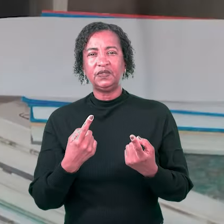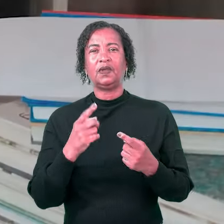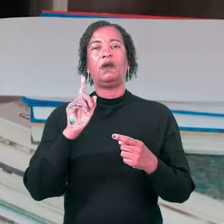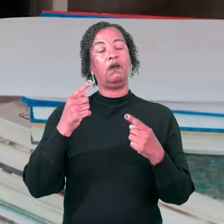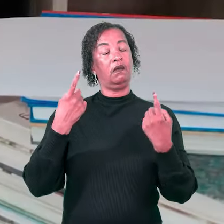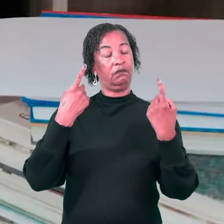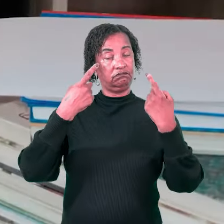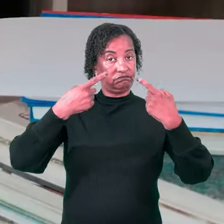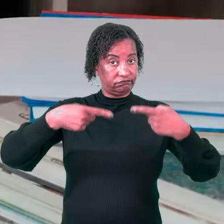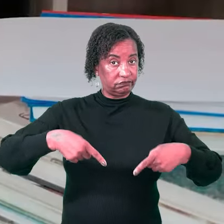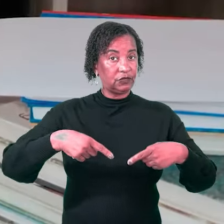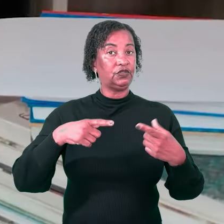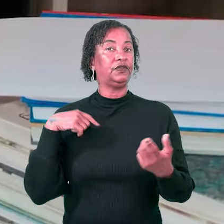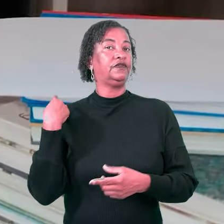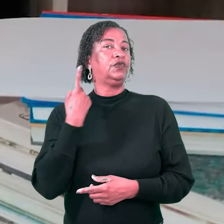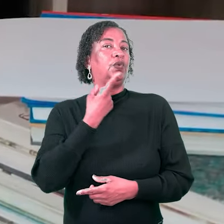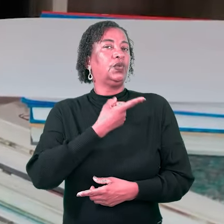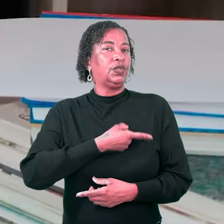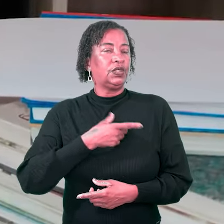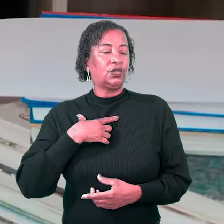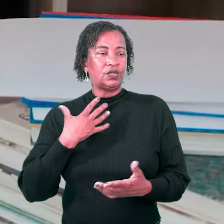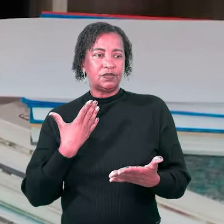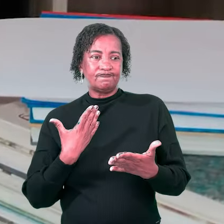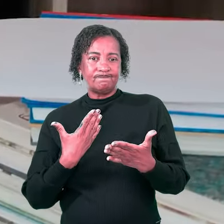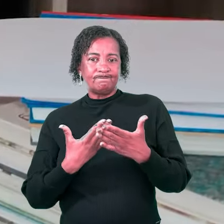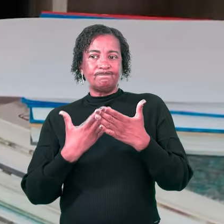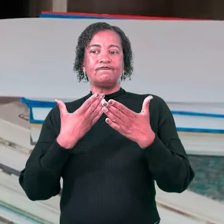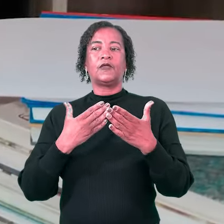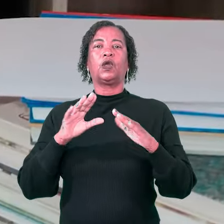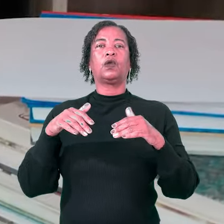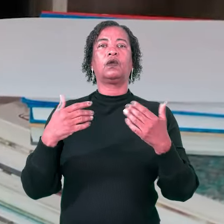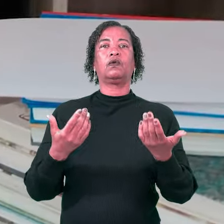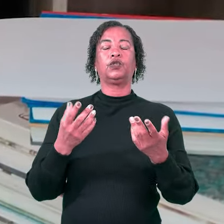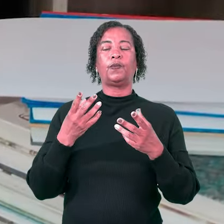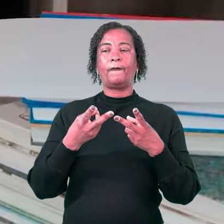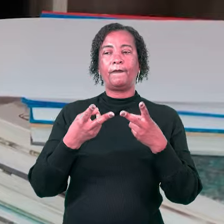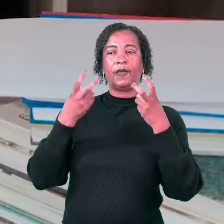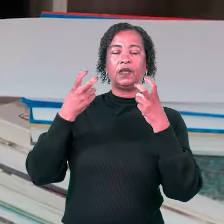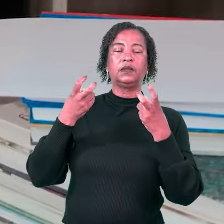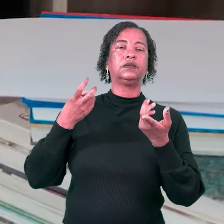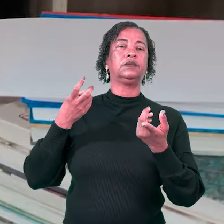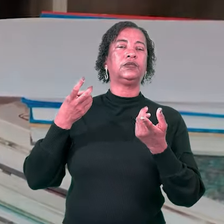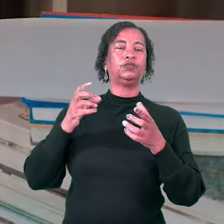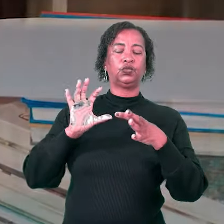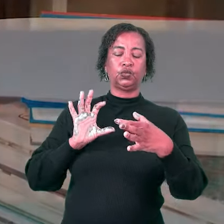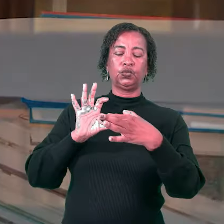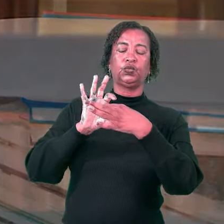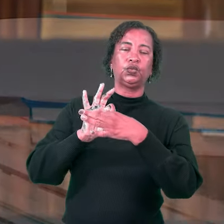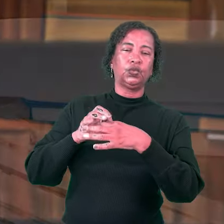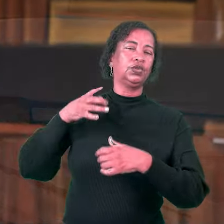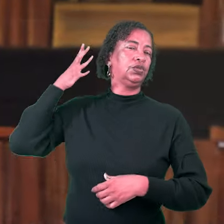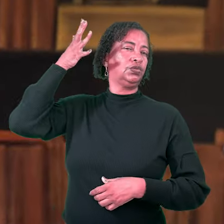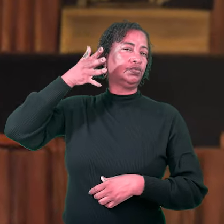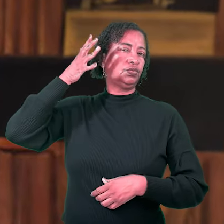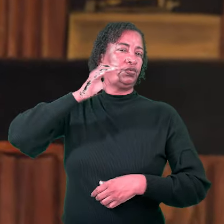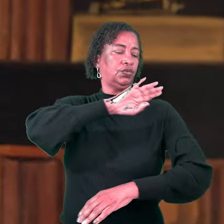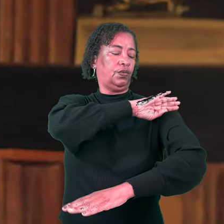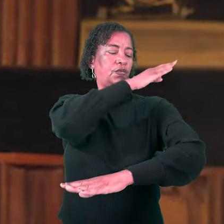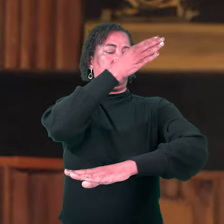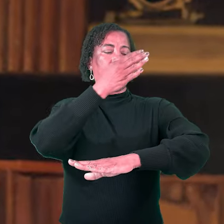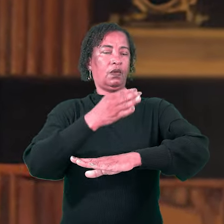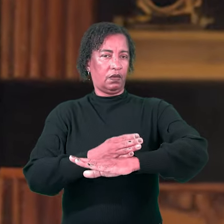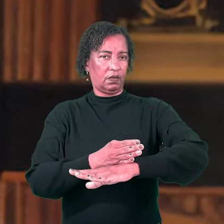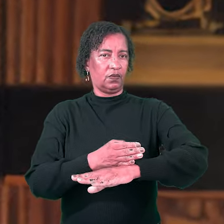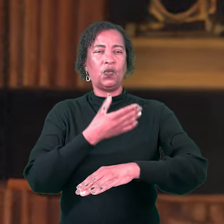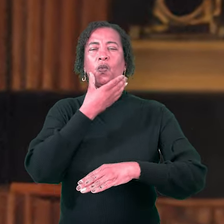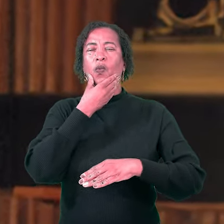desafio com o qual nos deparamos ao considerarmos o contexto do sermão da montanha. De acordo com o teólogo Martin